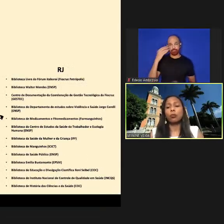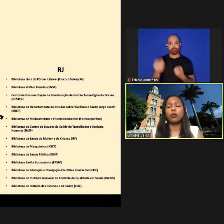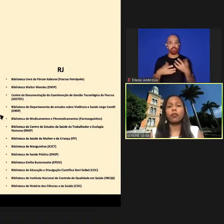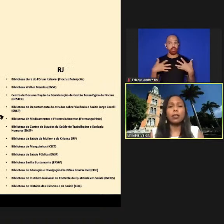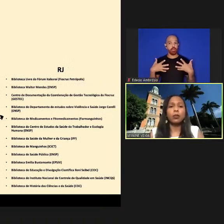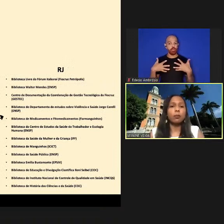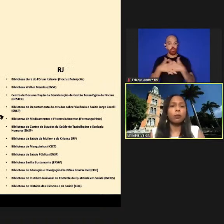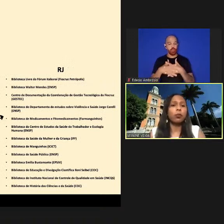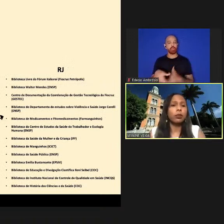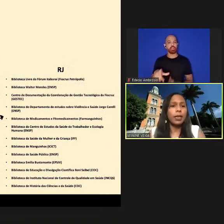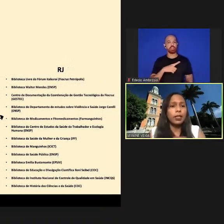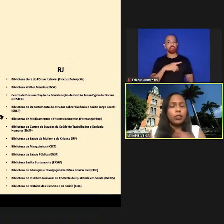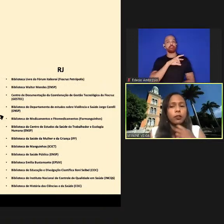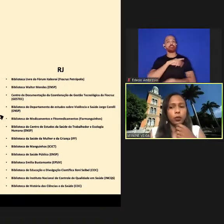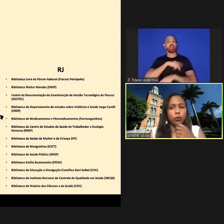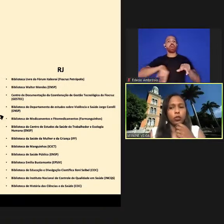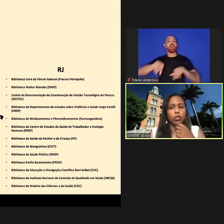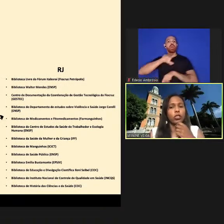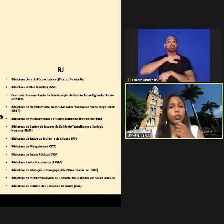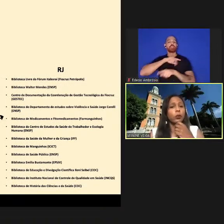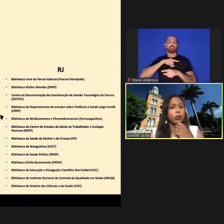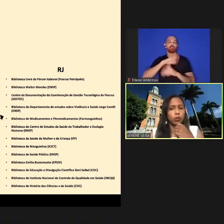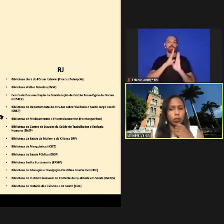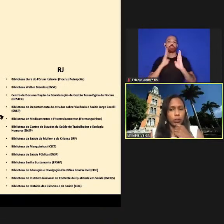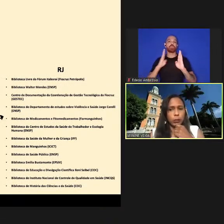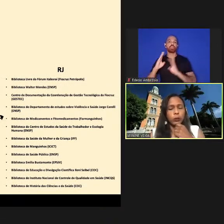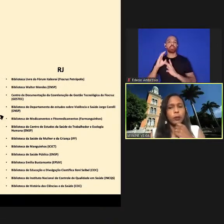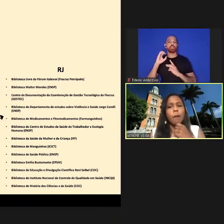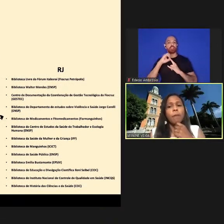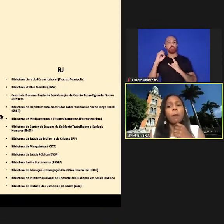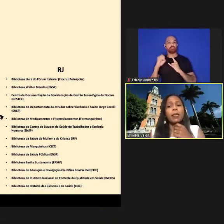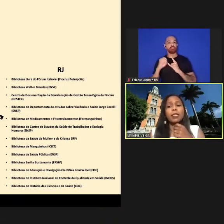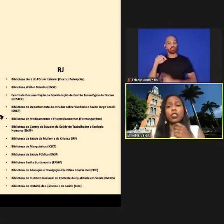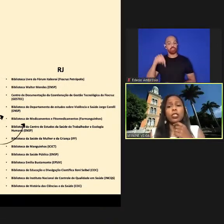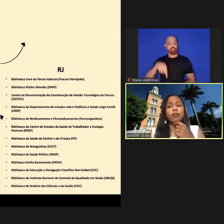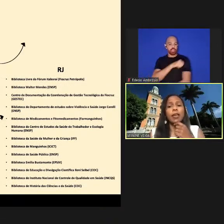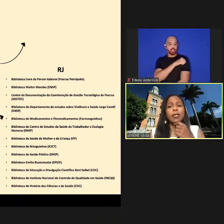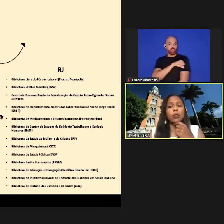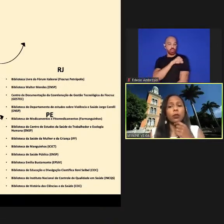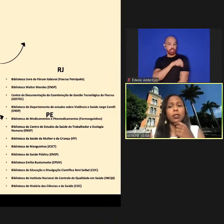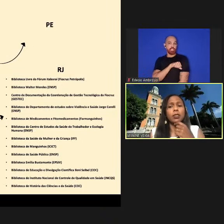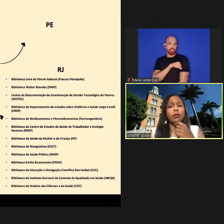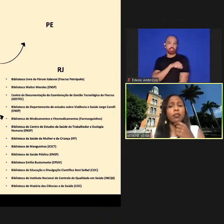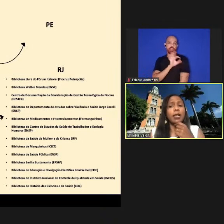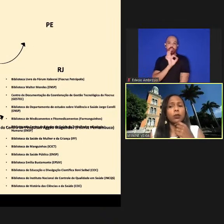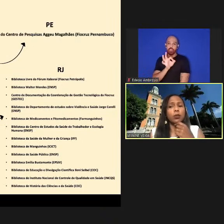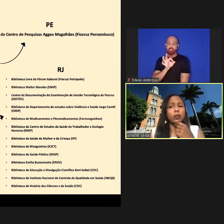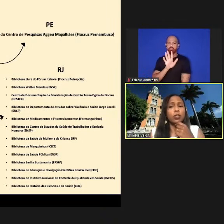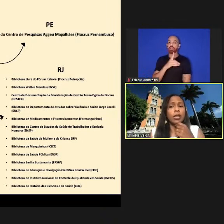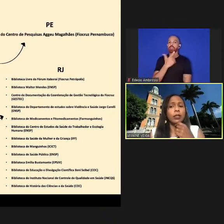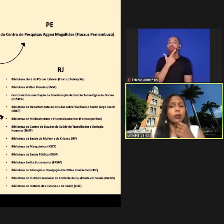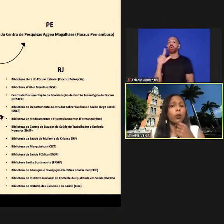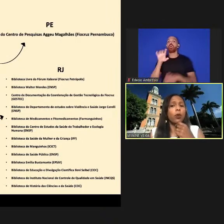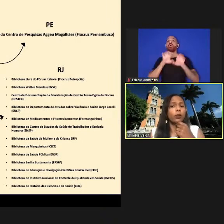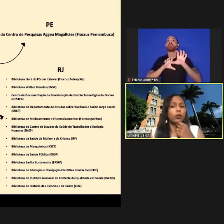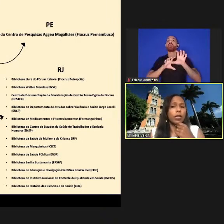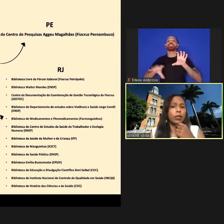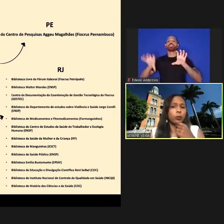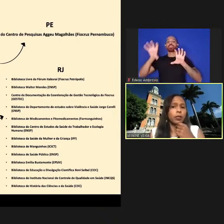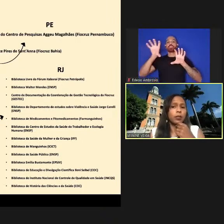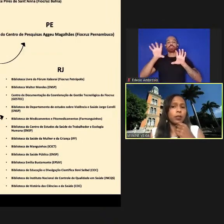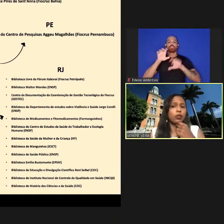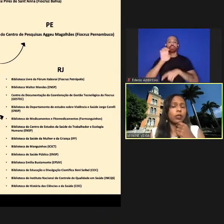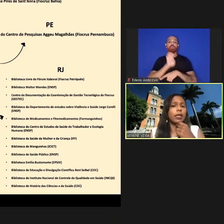nós temos várias bibliotecas da Fiocruz que estão no Rio de Janeiro mas a gente tem várias outras em vários outros estados são oito